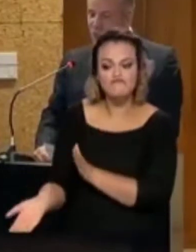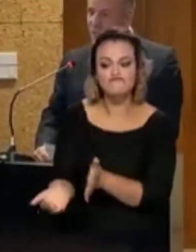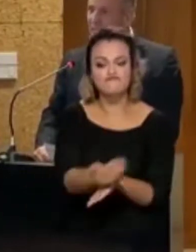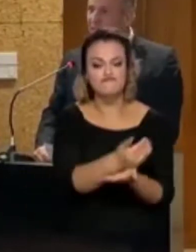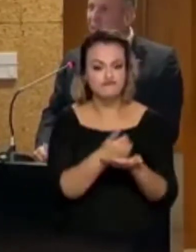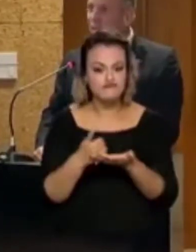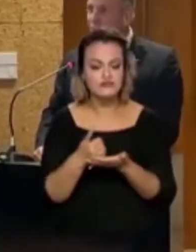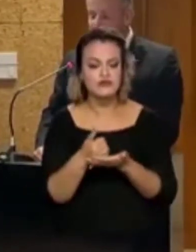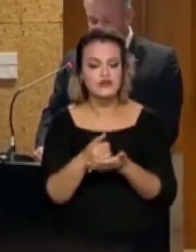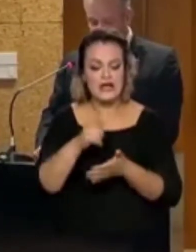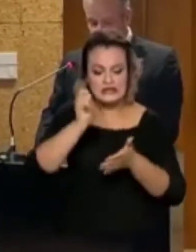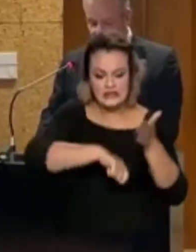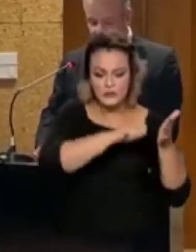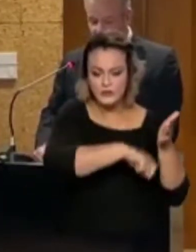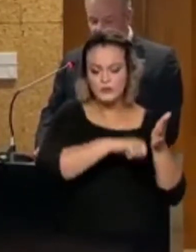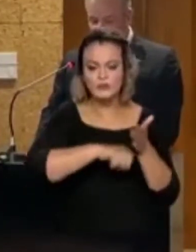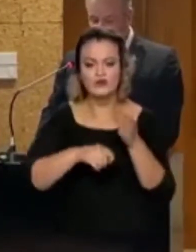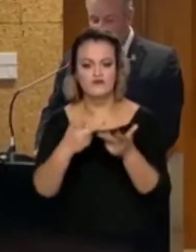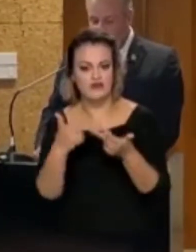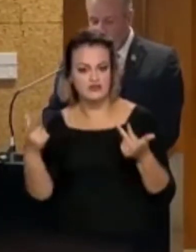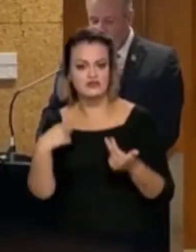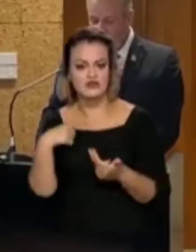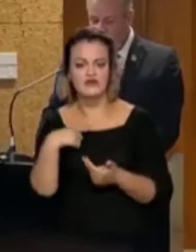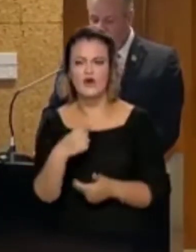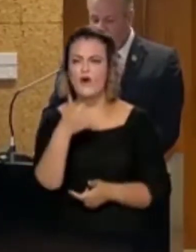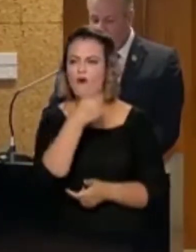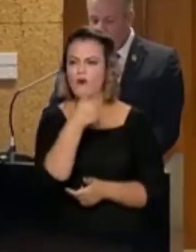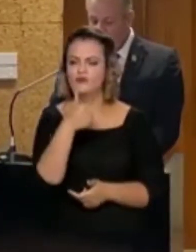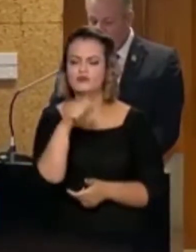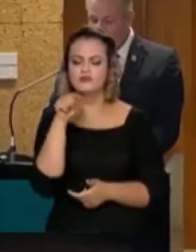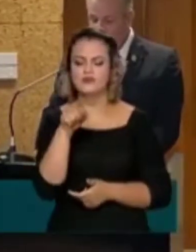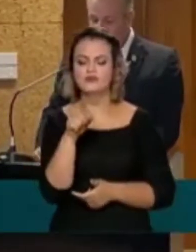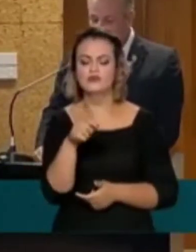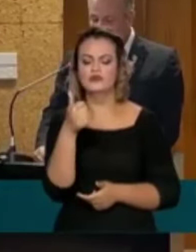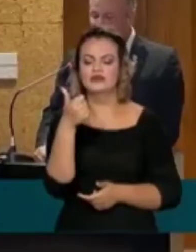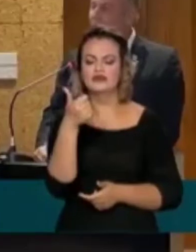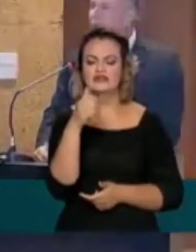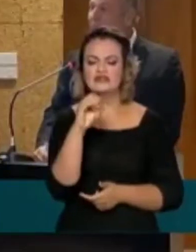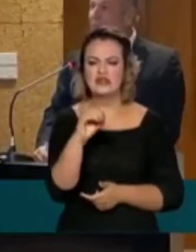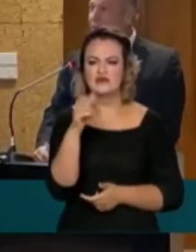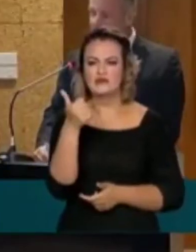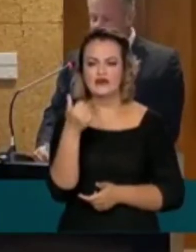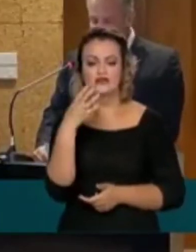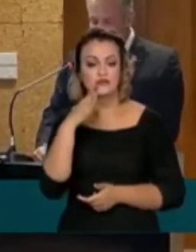bônus de assinatura de R 11,14 bilhões,